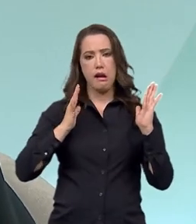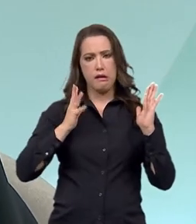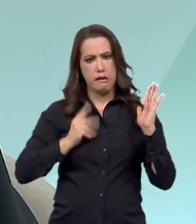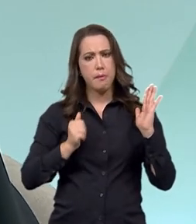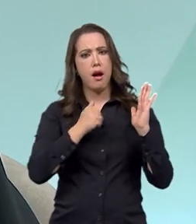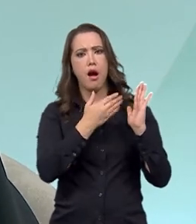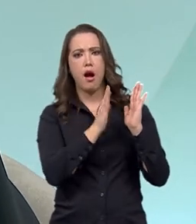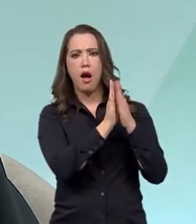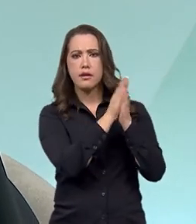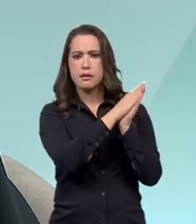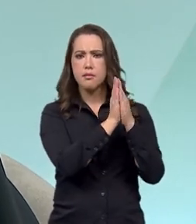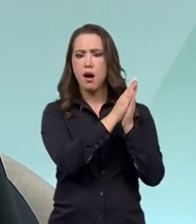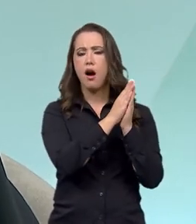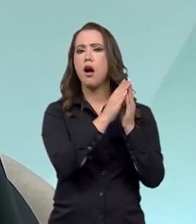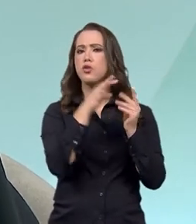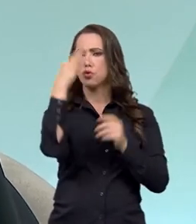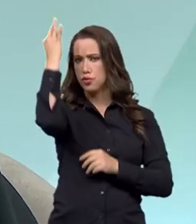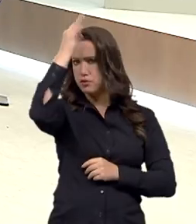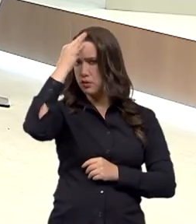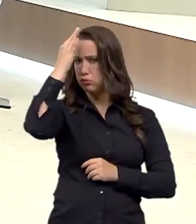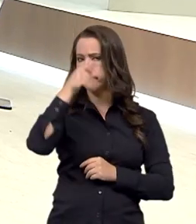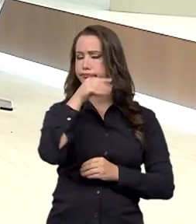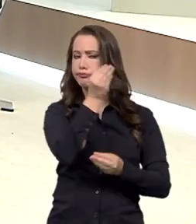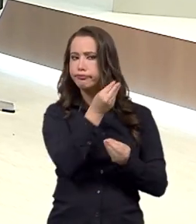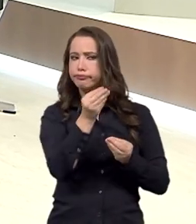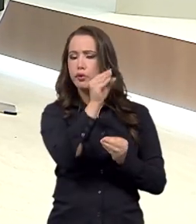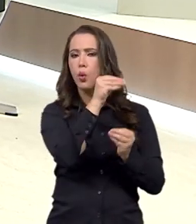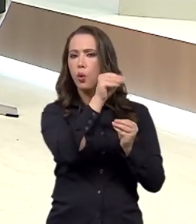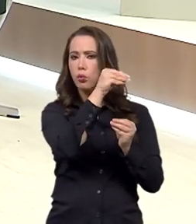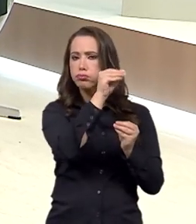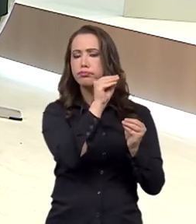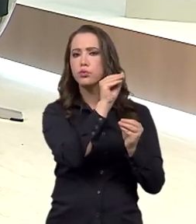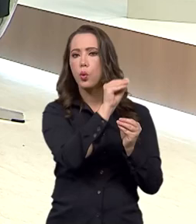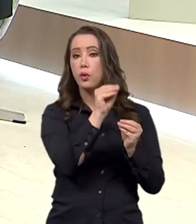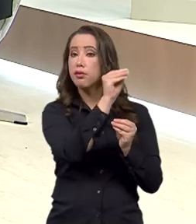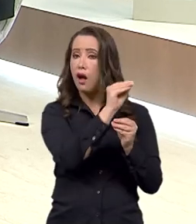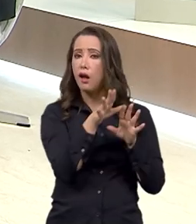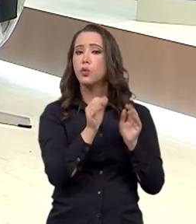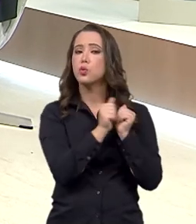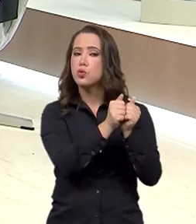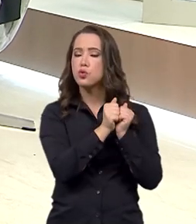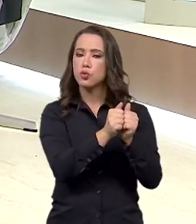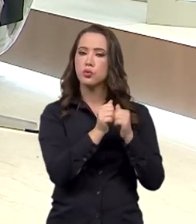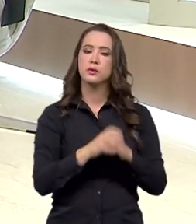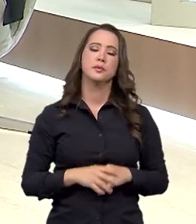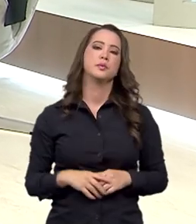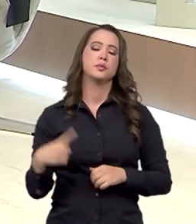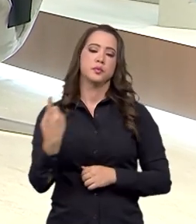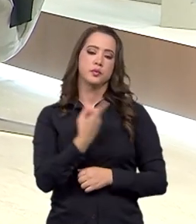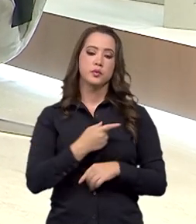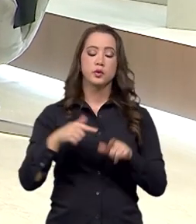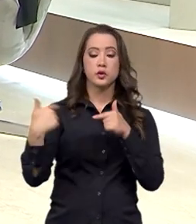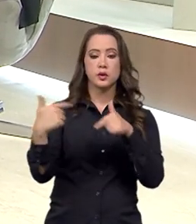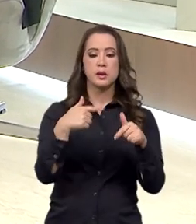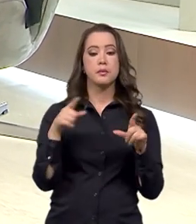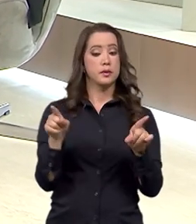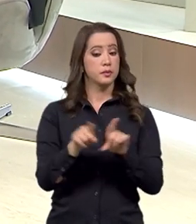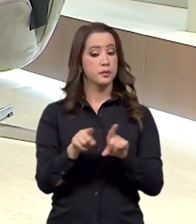essa conservação ideal que a gente espera. Então, assim, nós temos também trabalhado a questão de